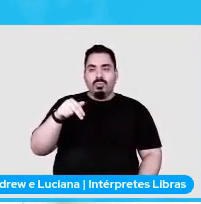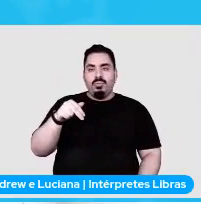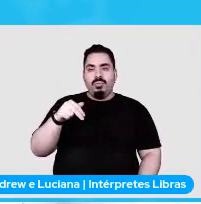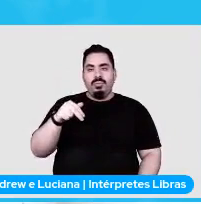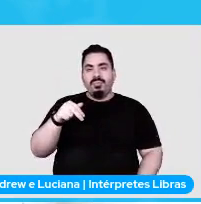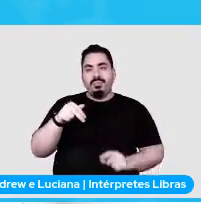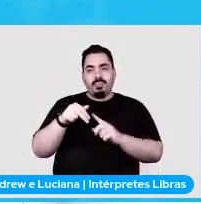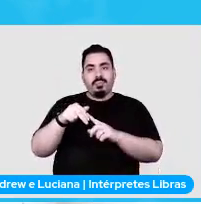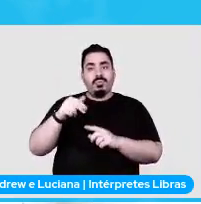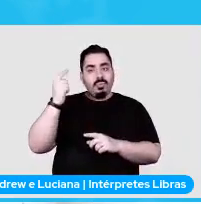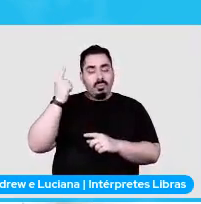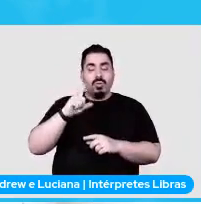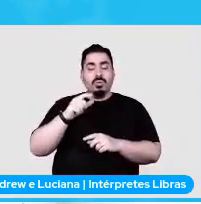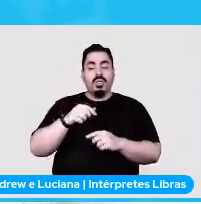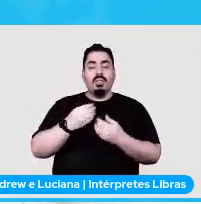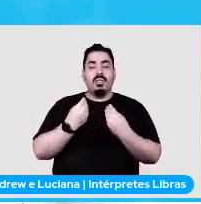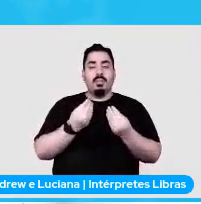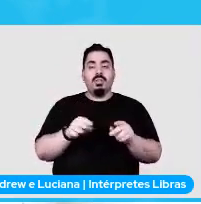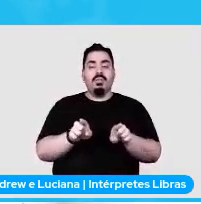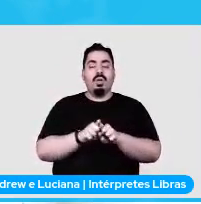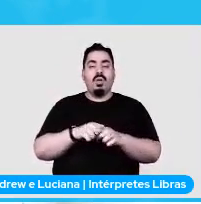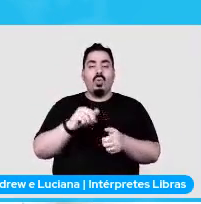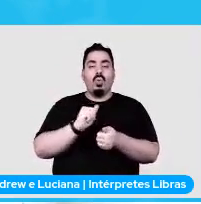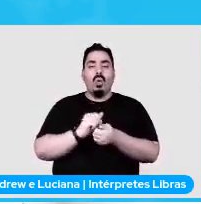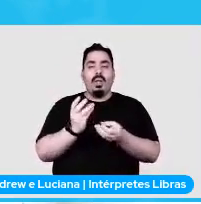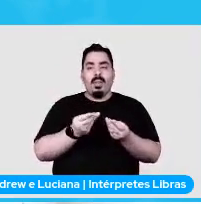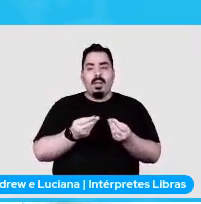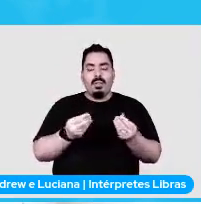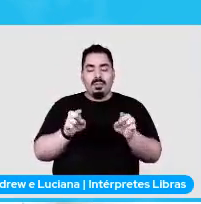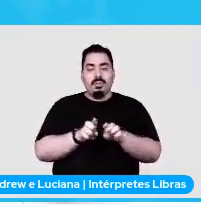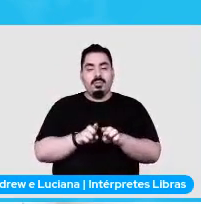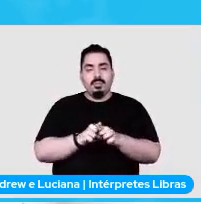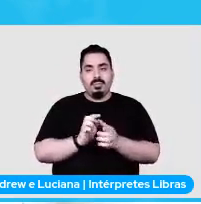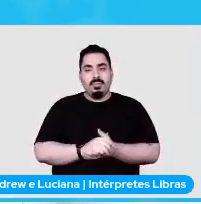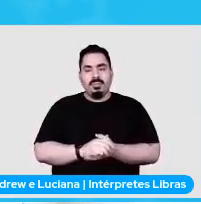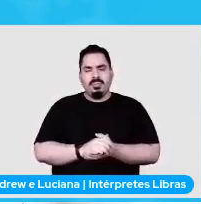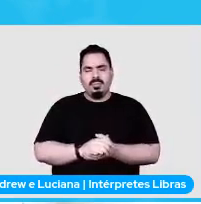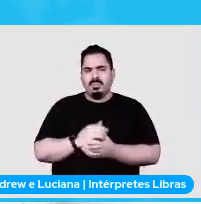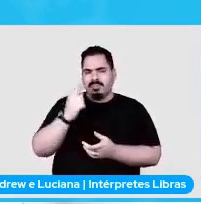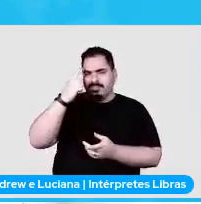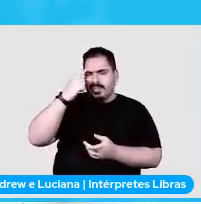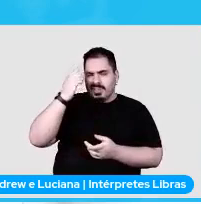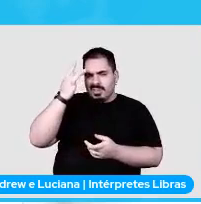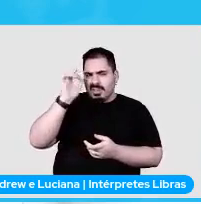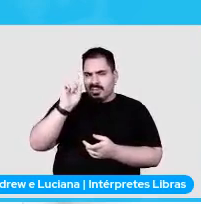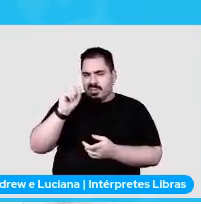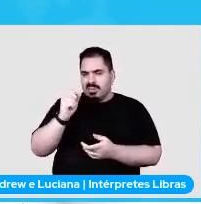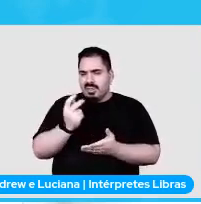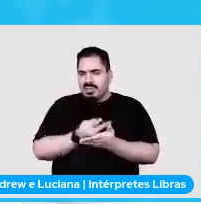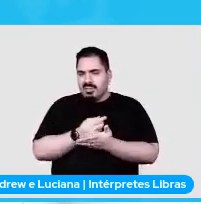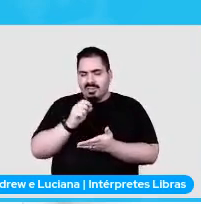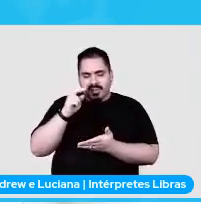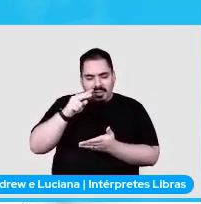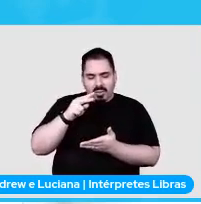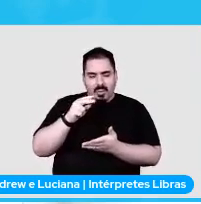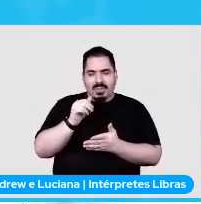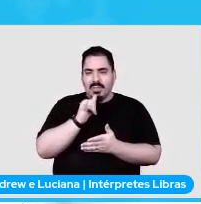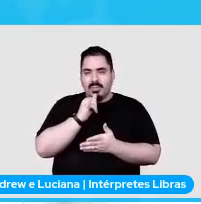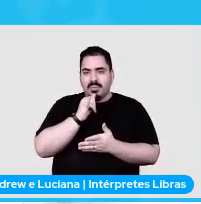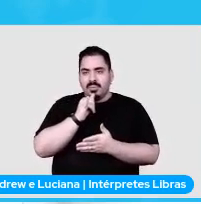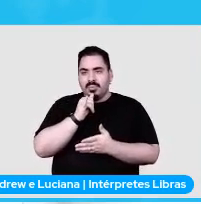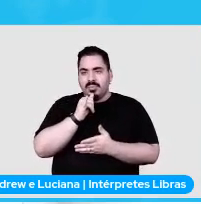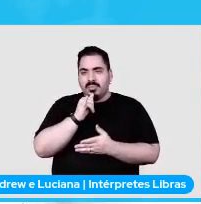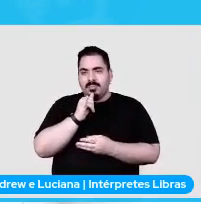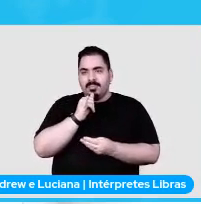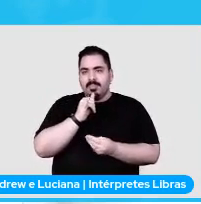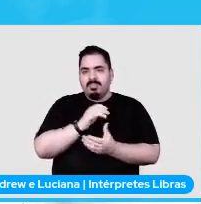já funciona para você se eu não me engano deixa eu ver se tem algum exemplo aqui não tem mas ele ah ele